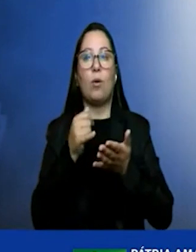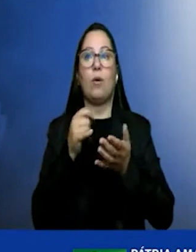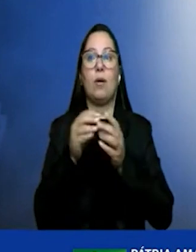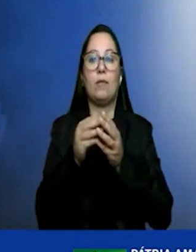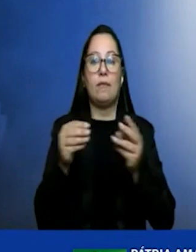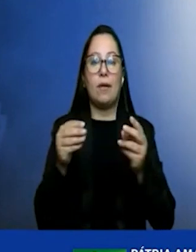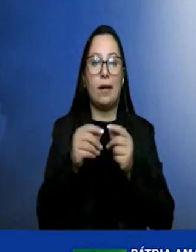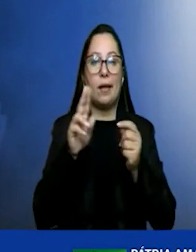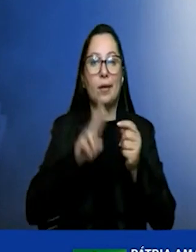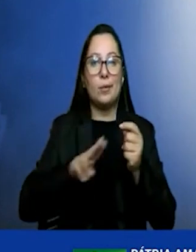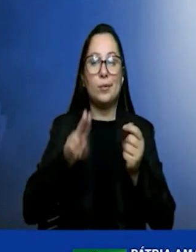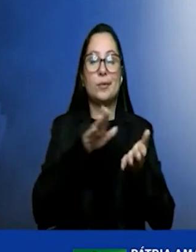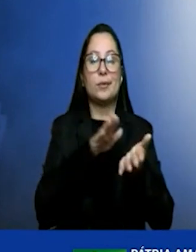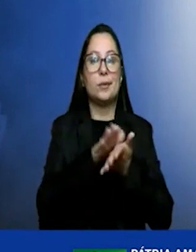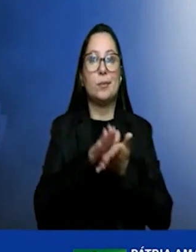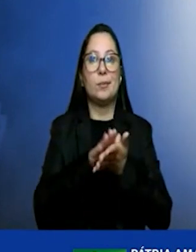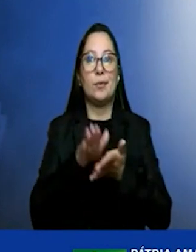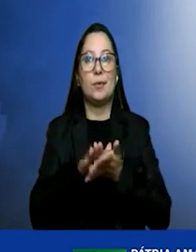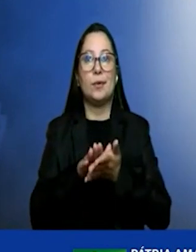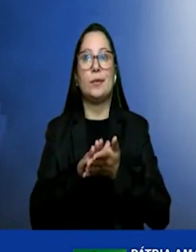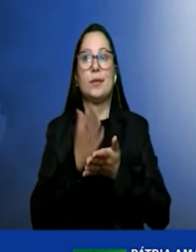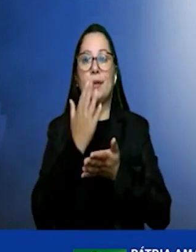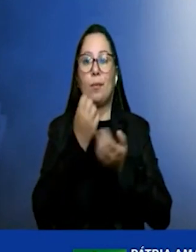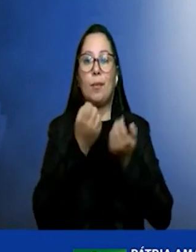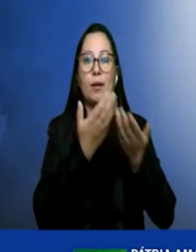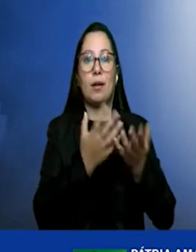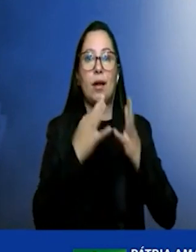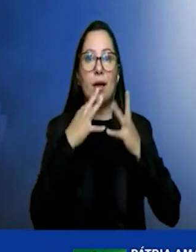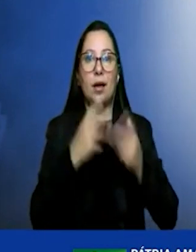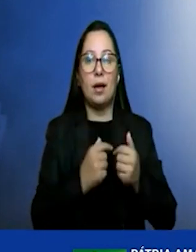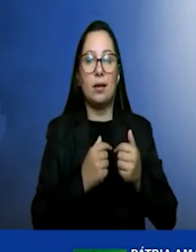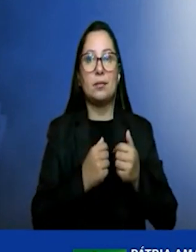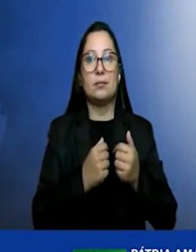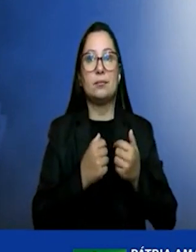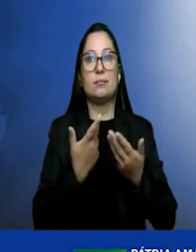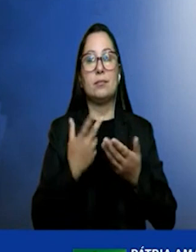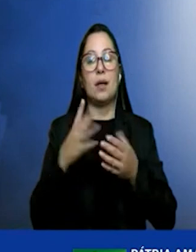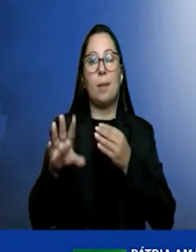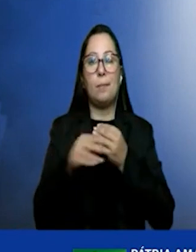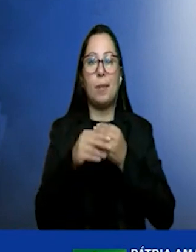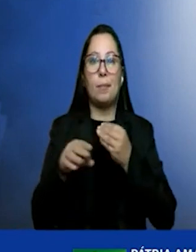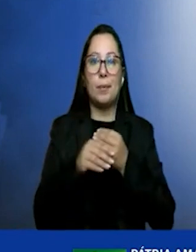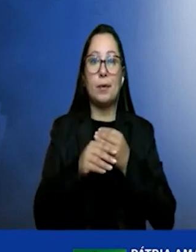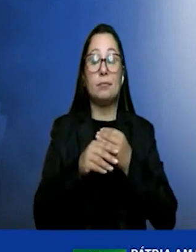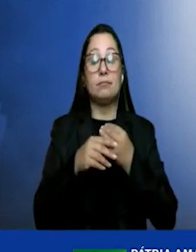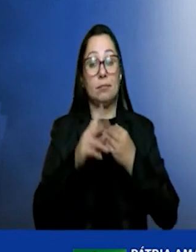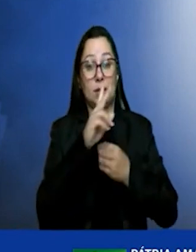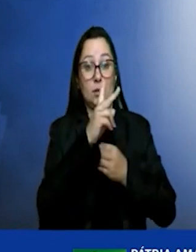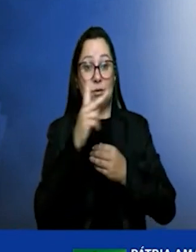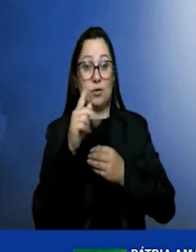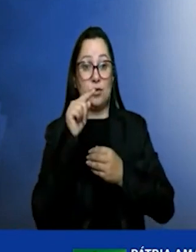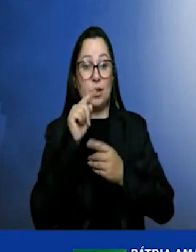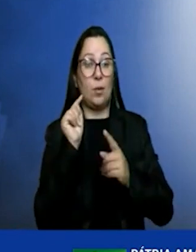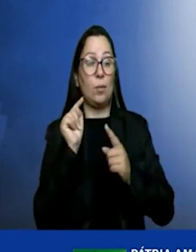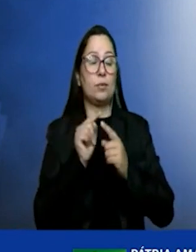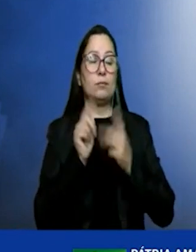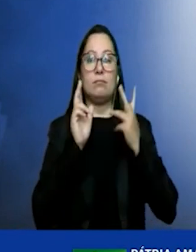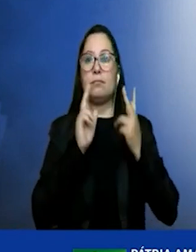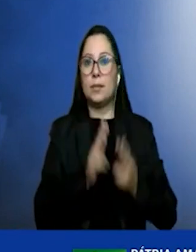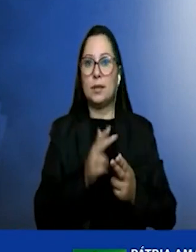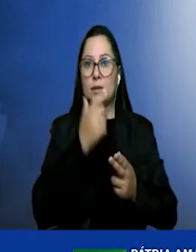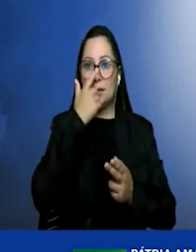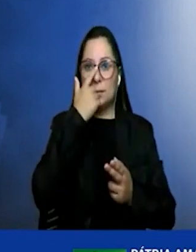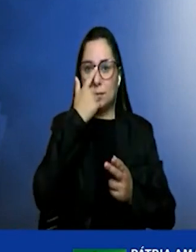produza proteína animal exporta proteína então que vai agregando com o hidrogênio a ideia é a mesma coisa além de